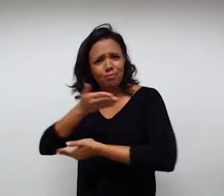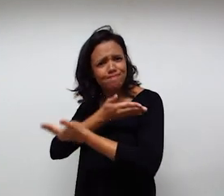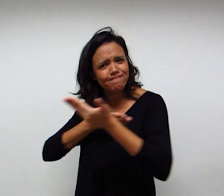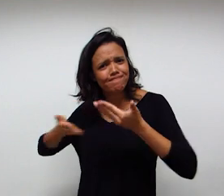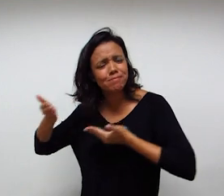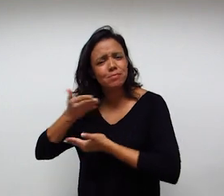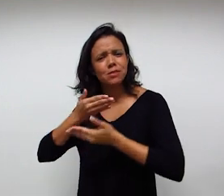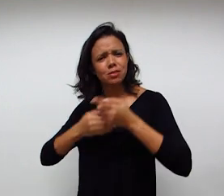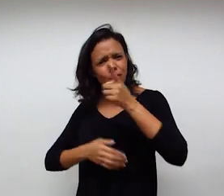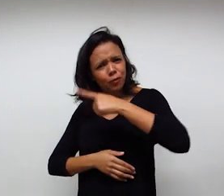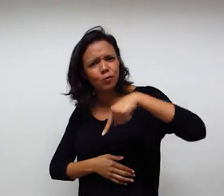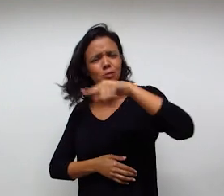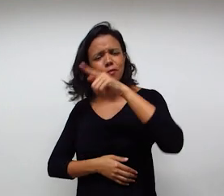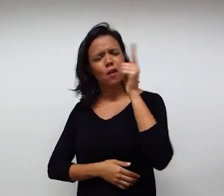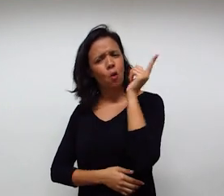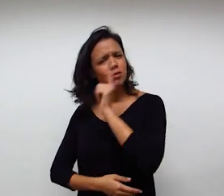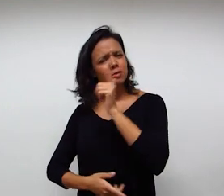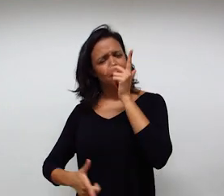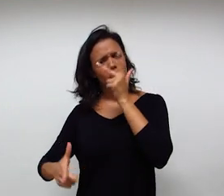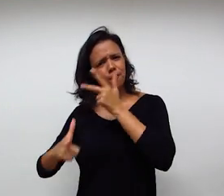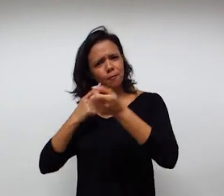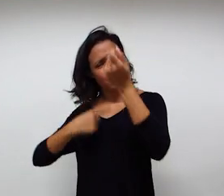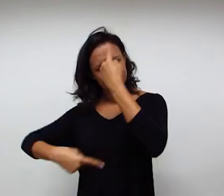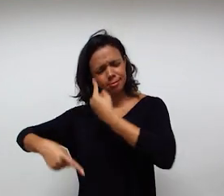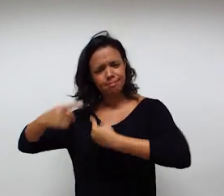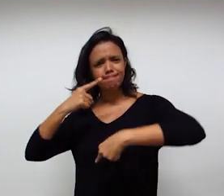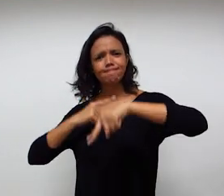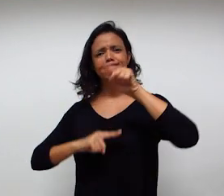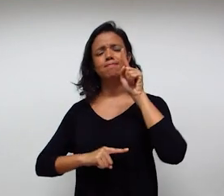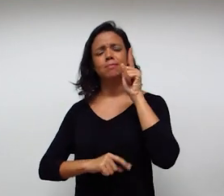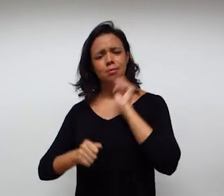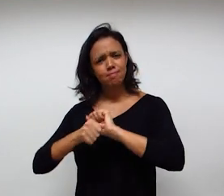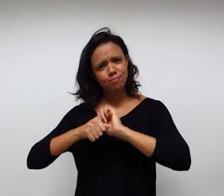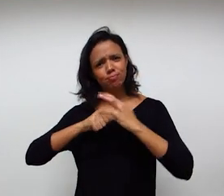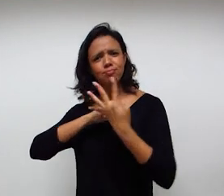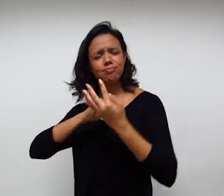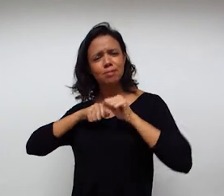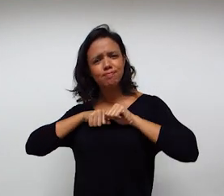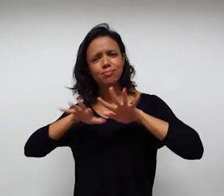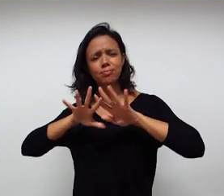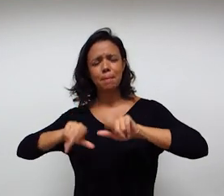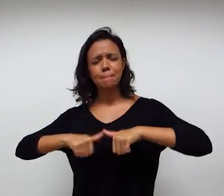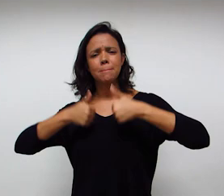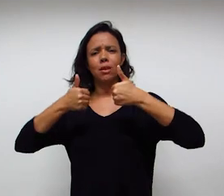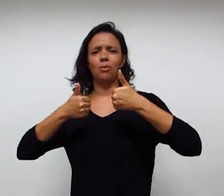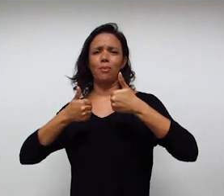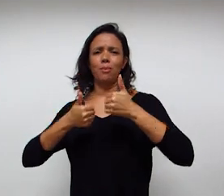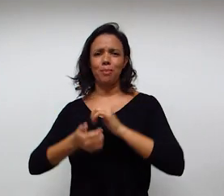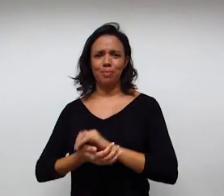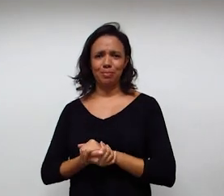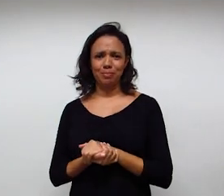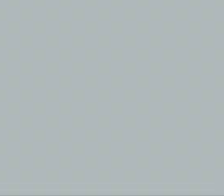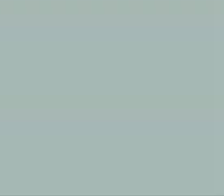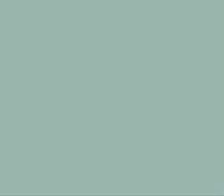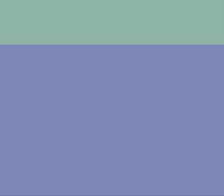com a colaboração de vocês, nós vamos conseguir vencer essa pandemia e sairmos mais forte delas.